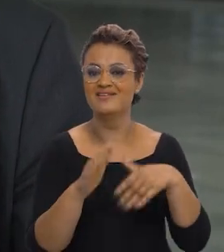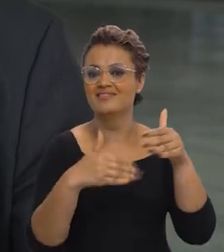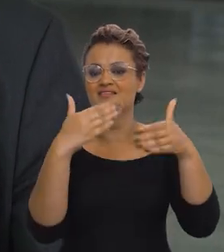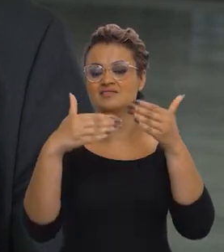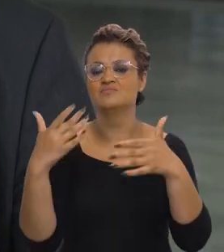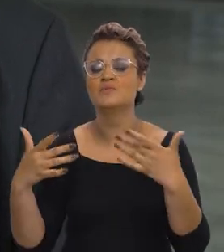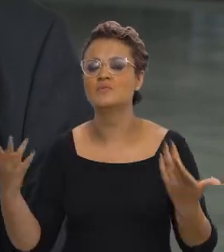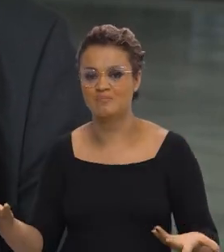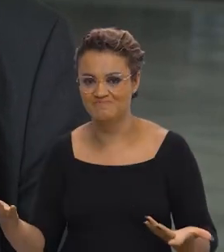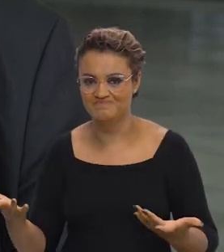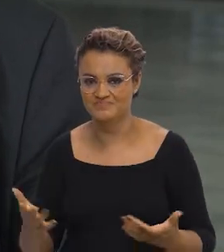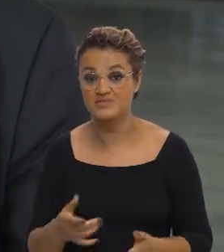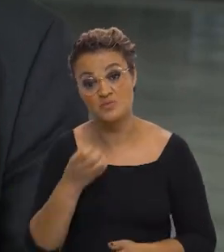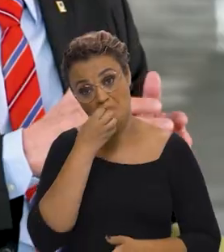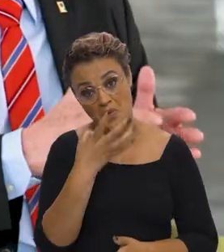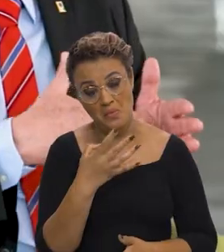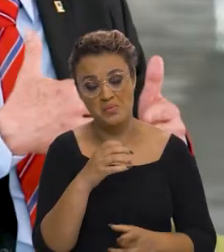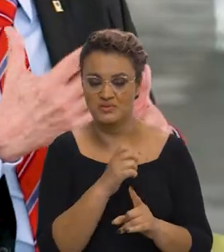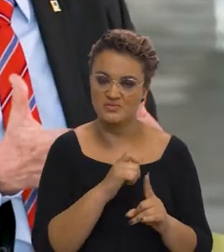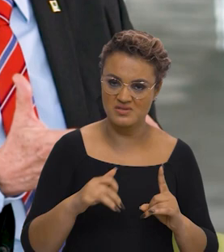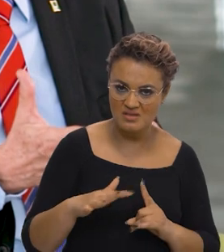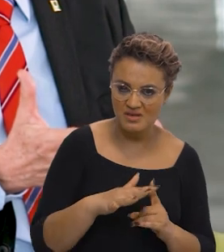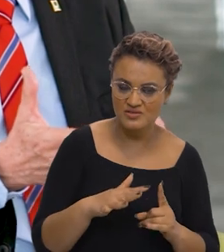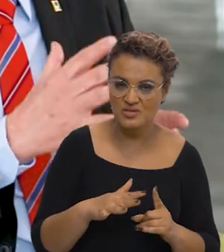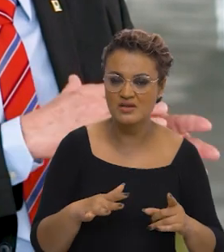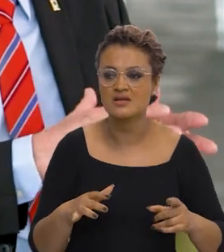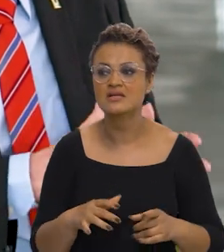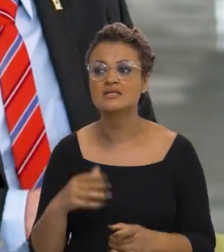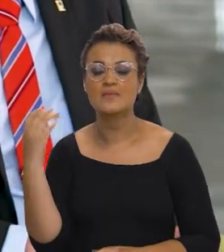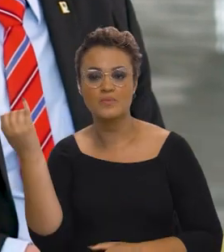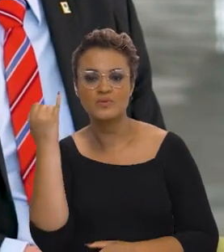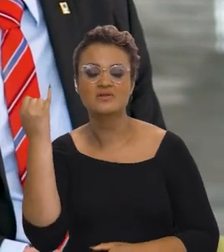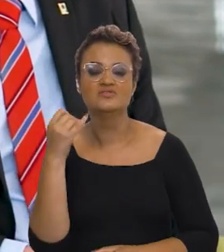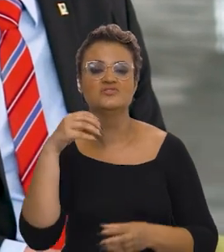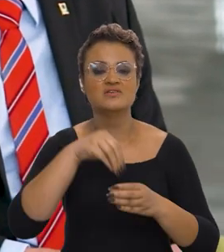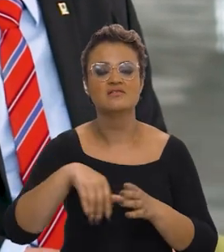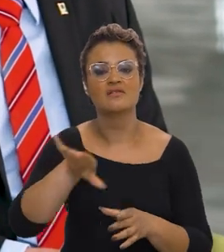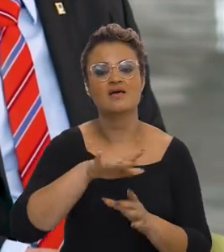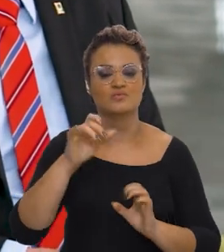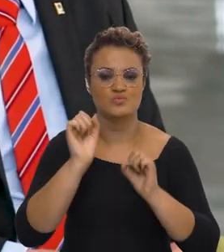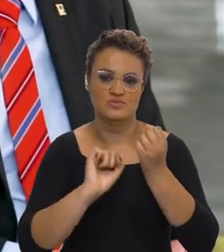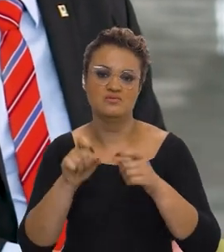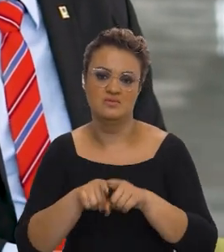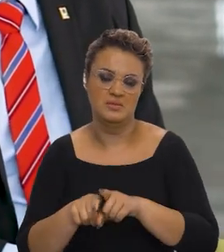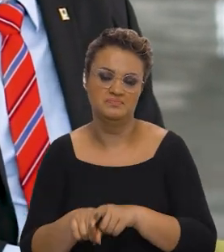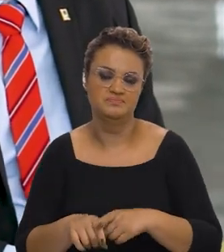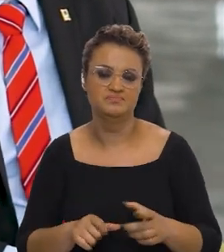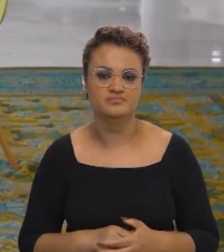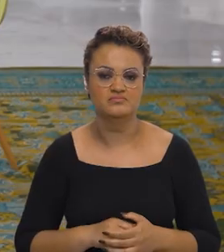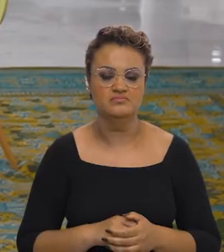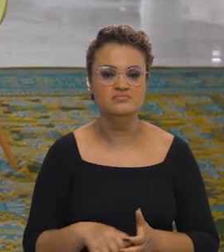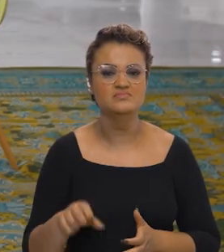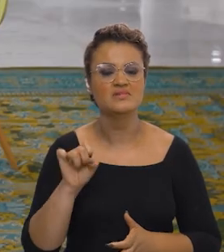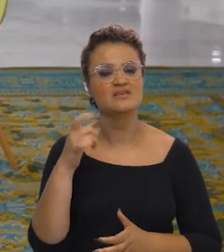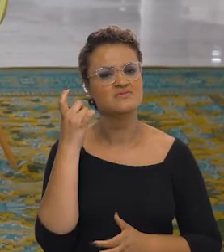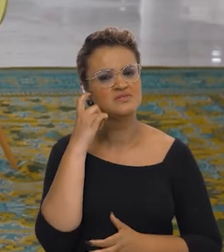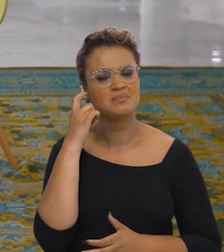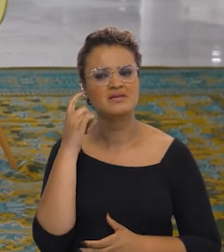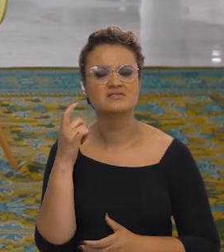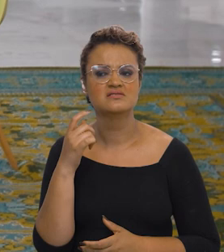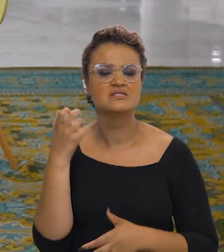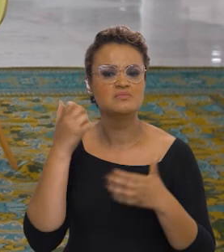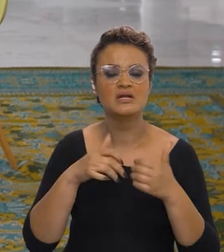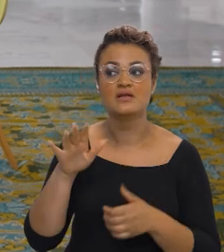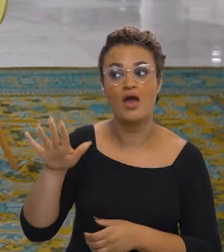crescimento. Então, isso é bom. Para a sociedade, é muito importante para o setor produtivo, né? Se você